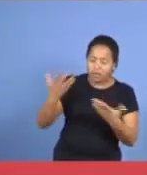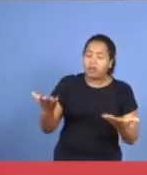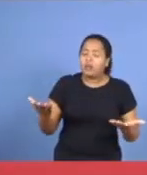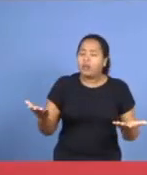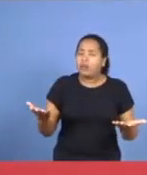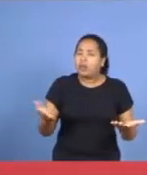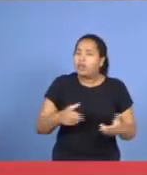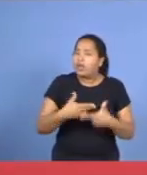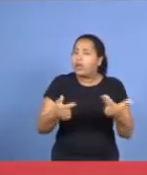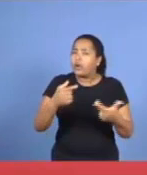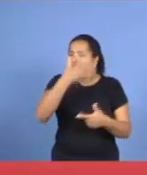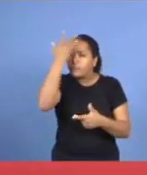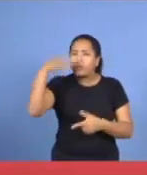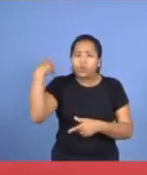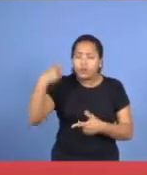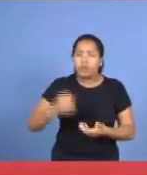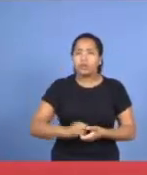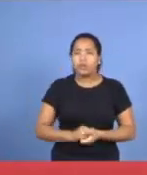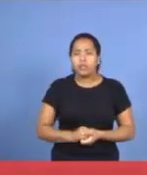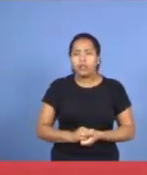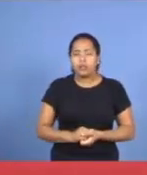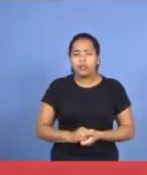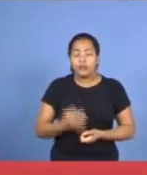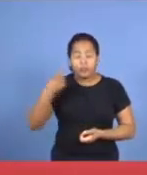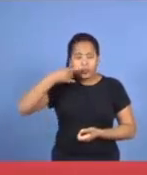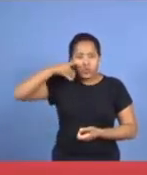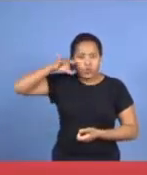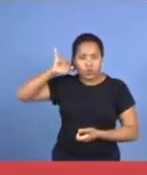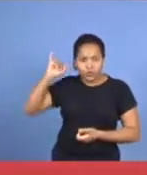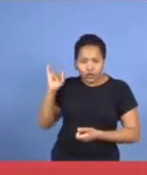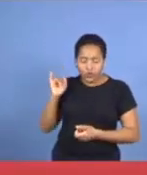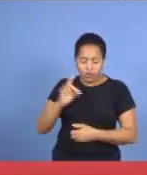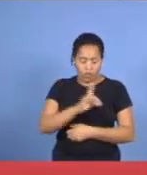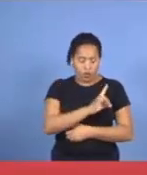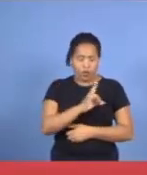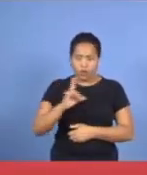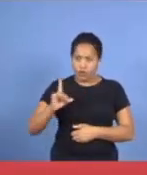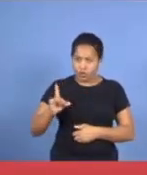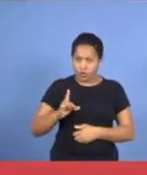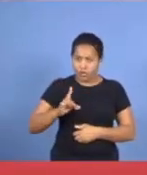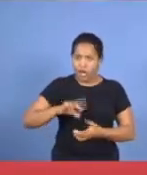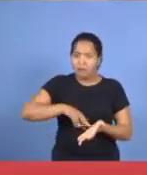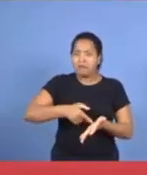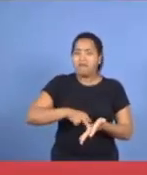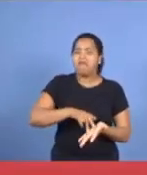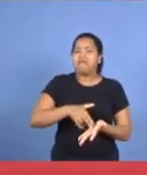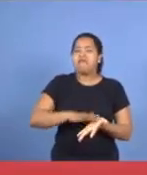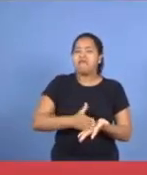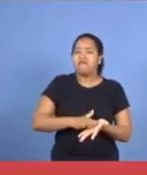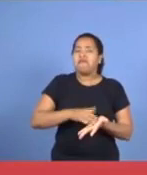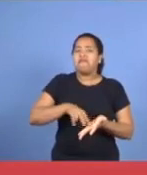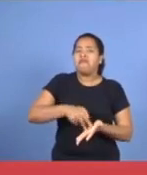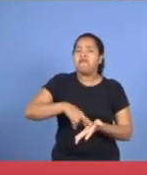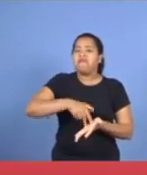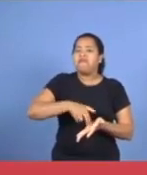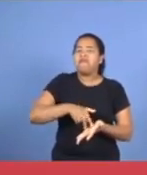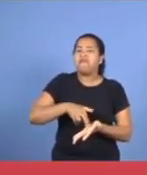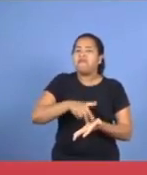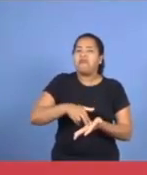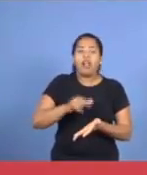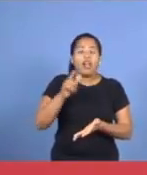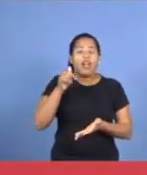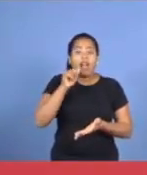maluco, de quando vem, aparece, dias atrás, estava um diácono, sambando, sambando, a mulher botou,